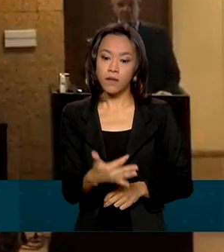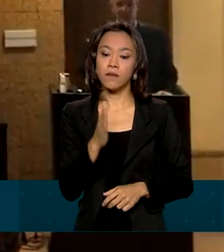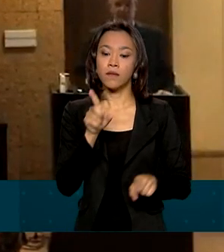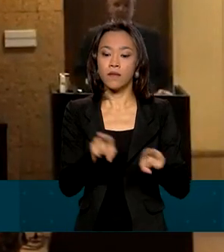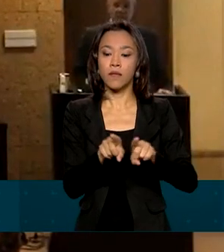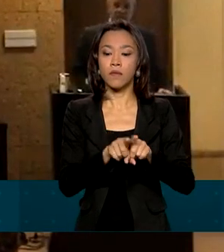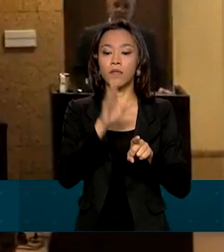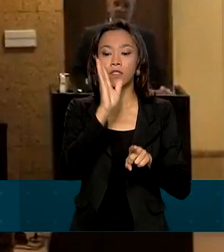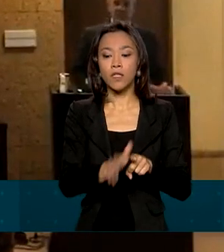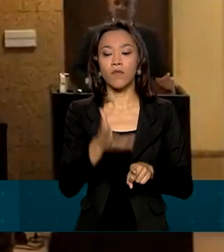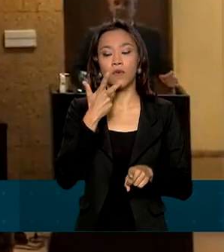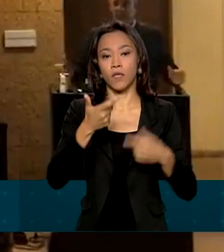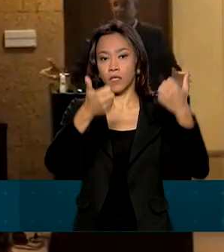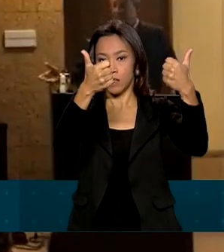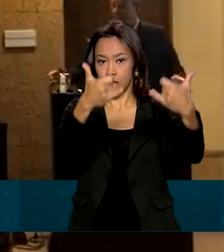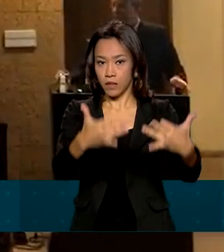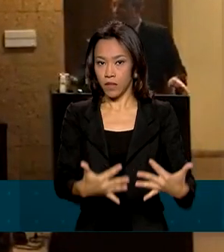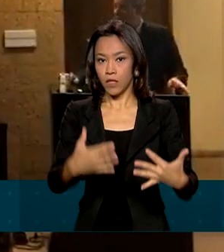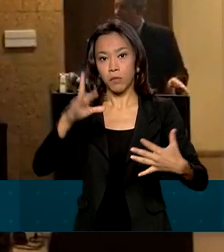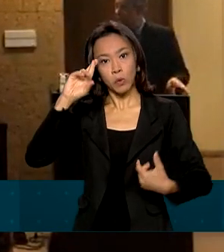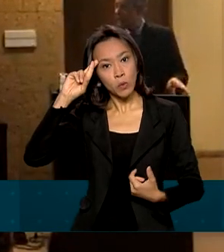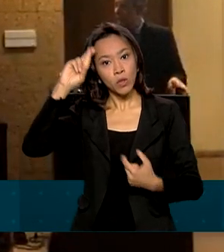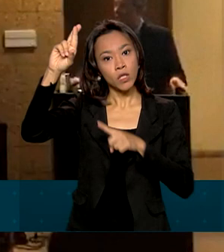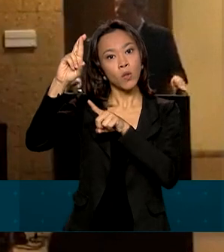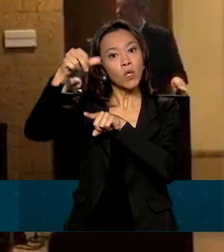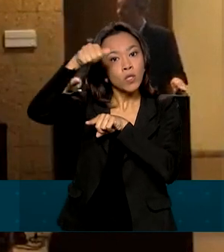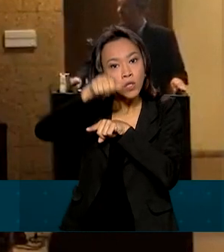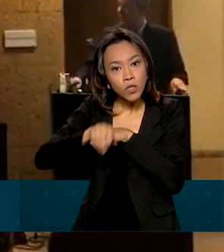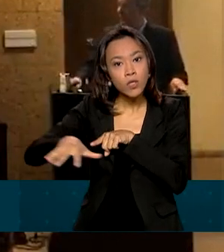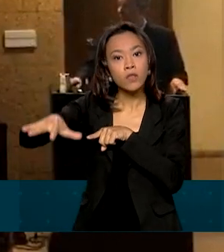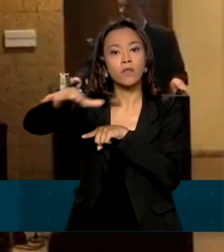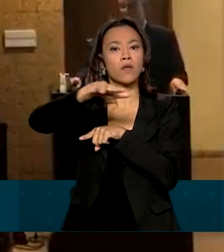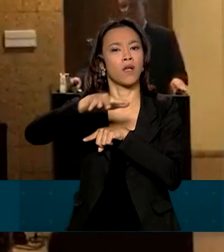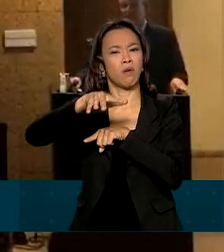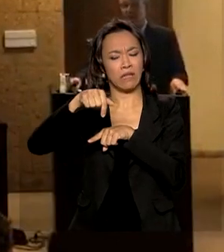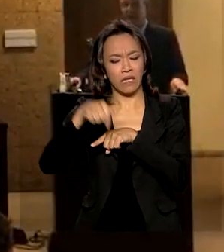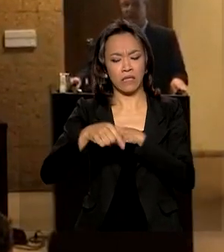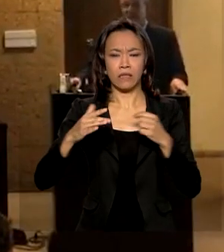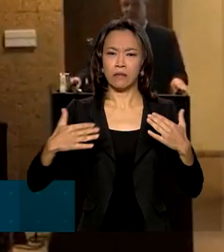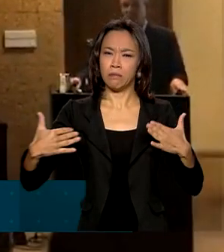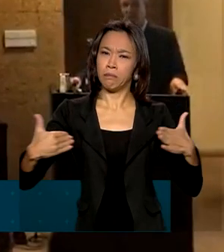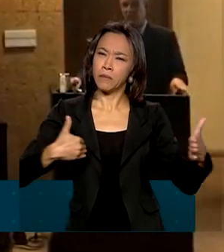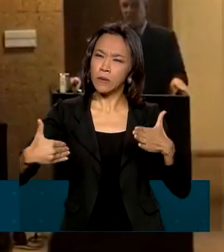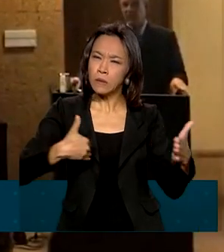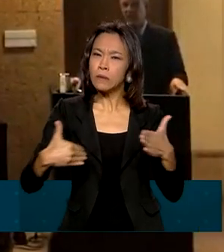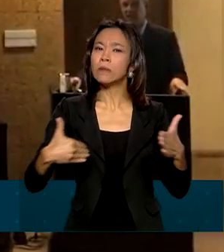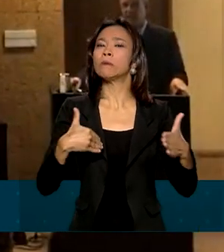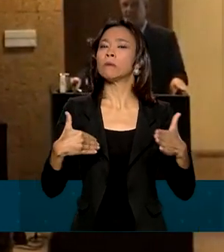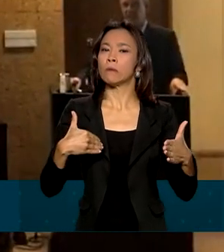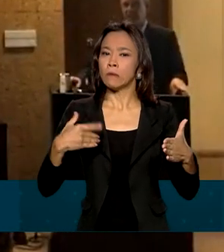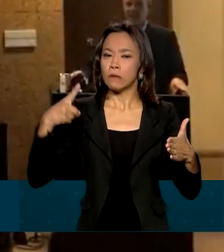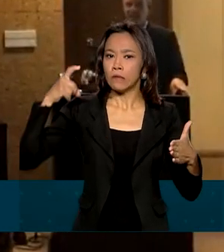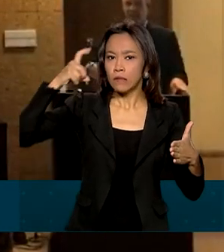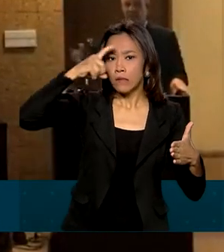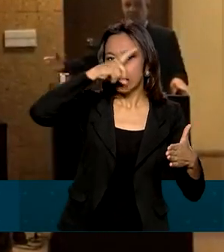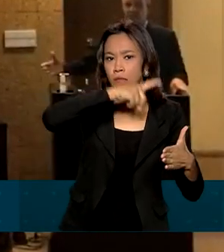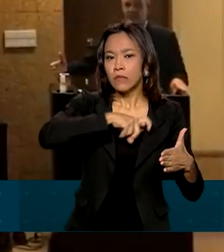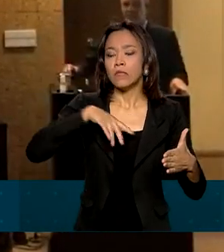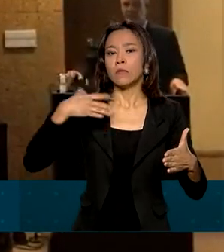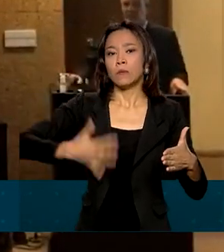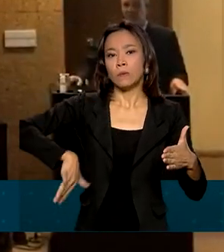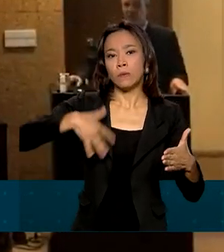diretor-geral, nesse momento em que nós enfrentamos esse período de escassez hídrica,